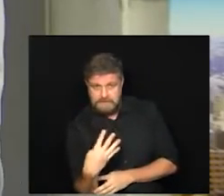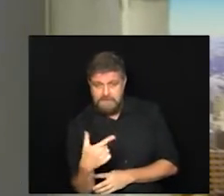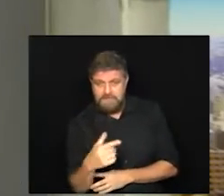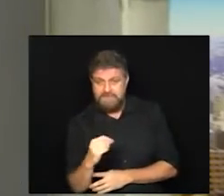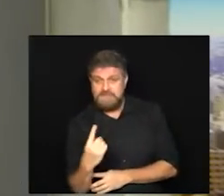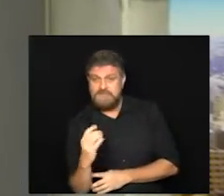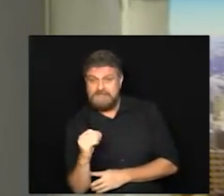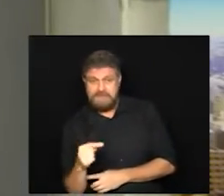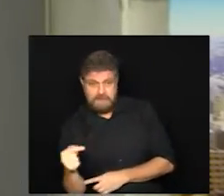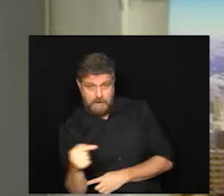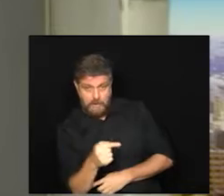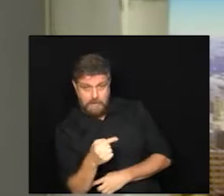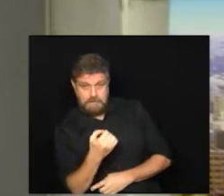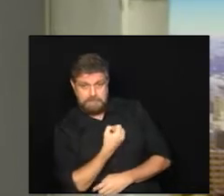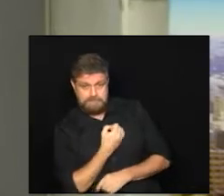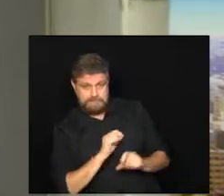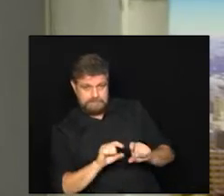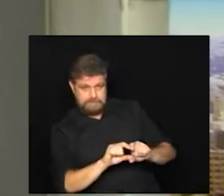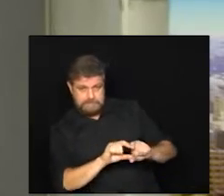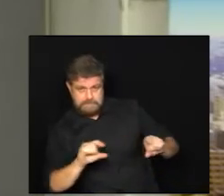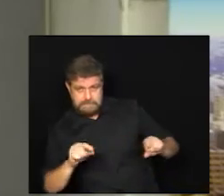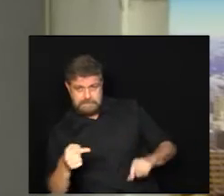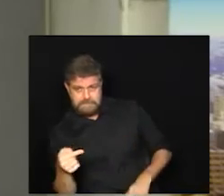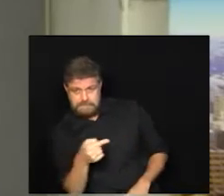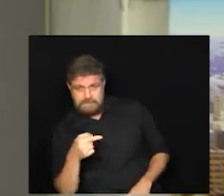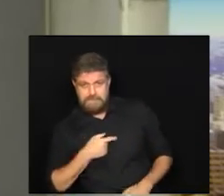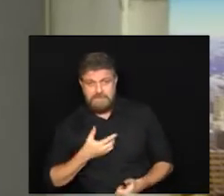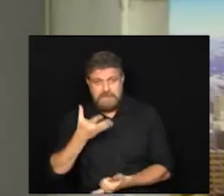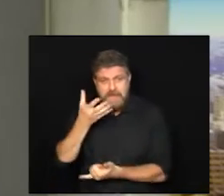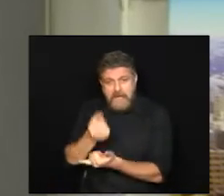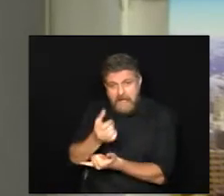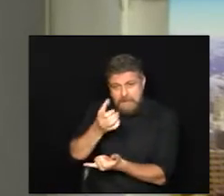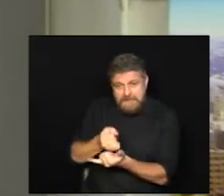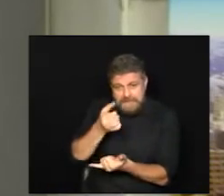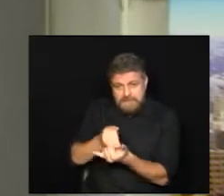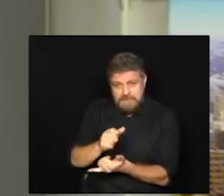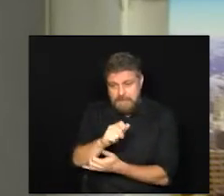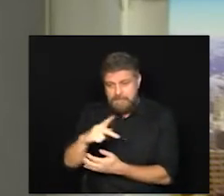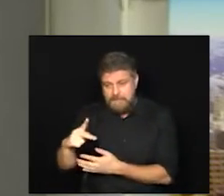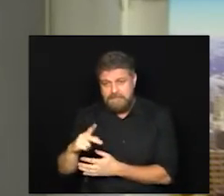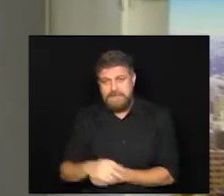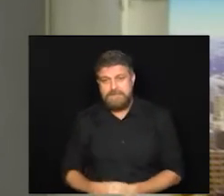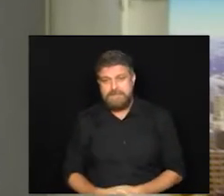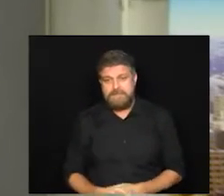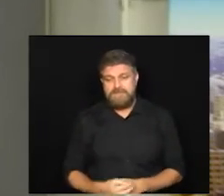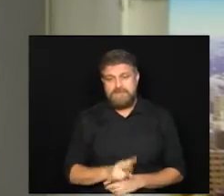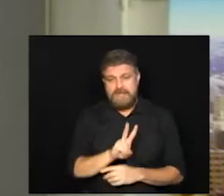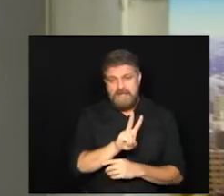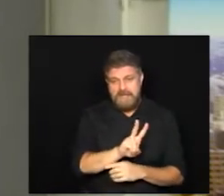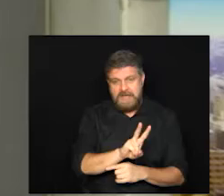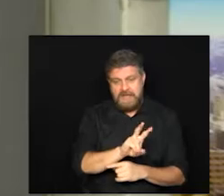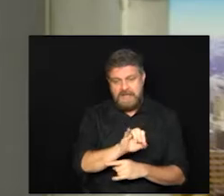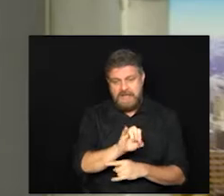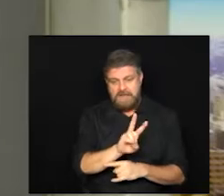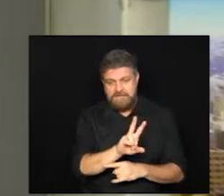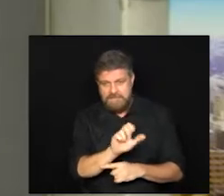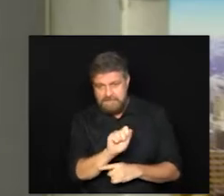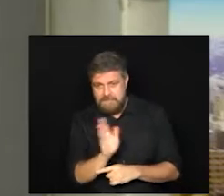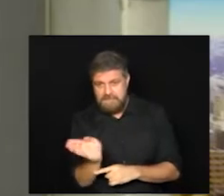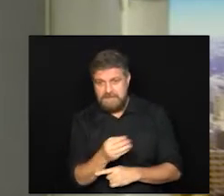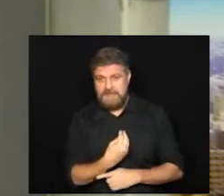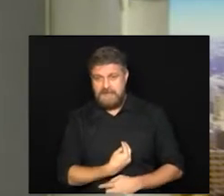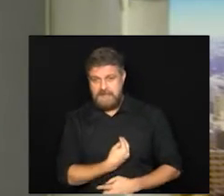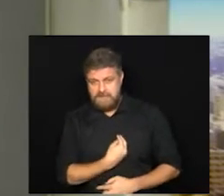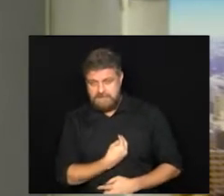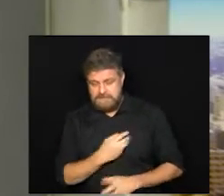37342010 37342010 ou no aplicativo Viva a Vida e a Prefeitura vai fazer o cadastro e essas famílias serão